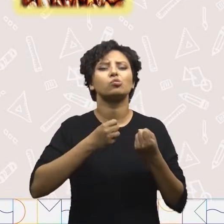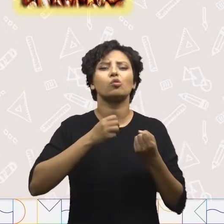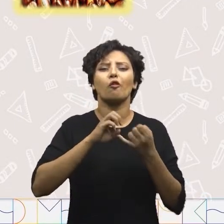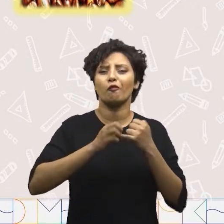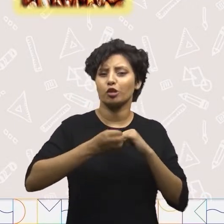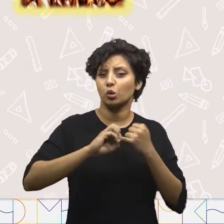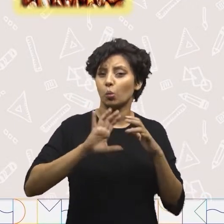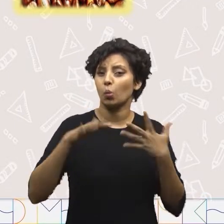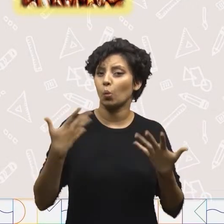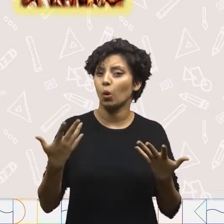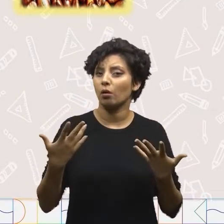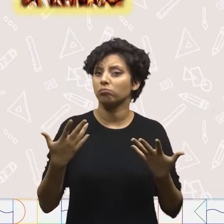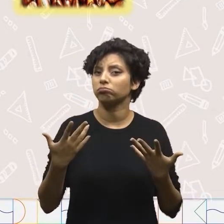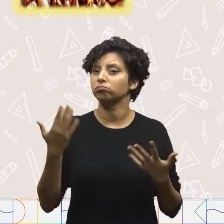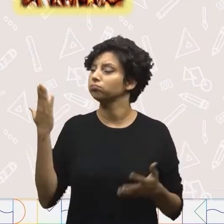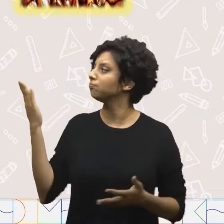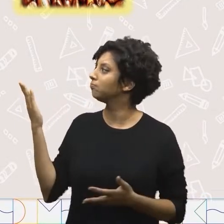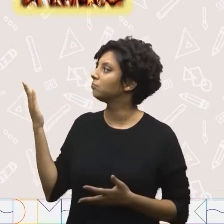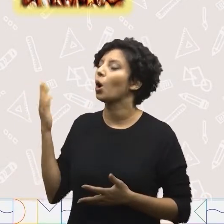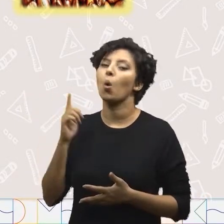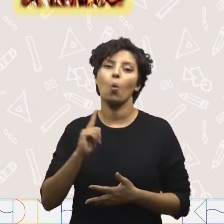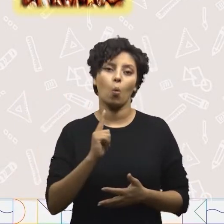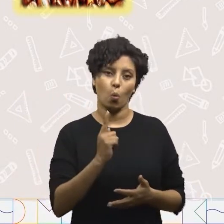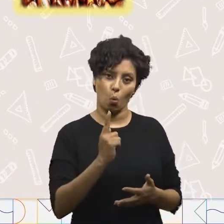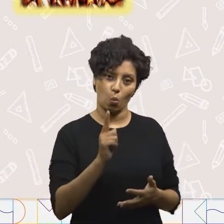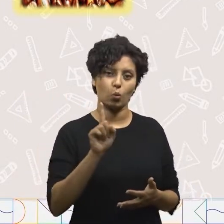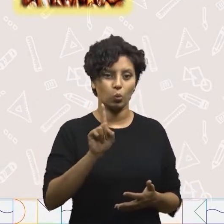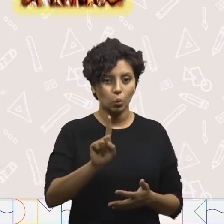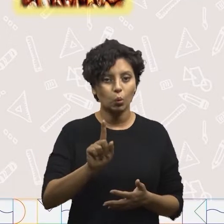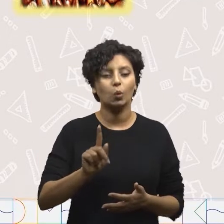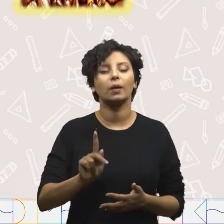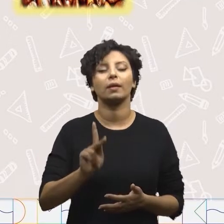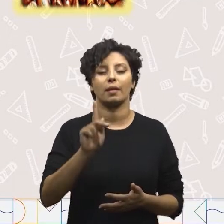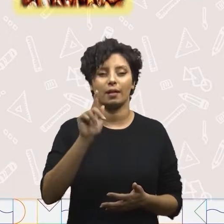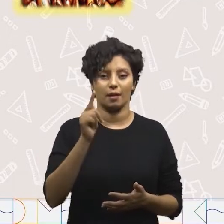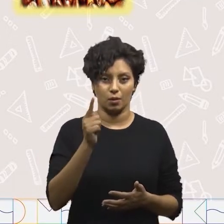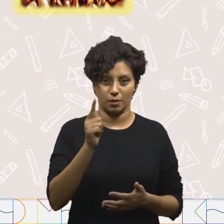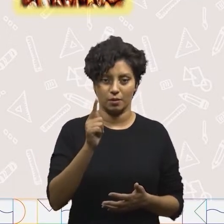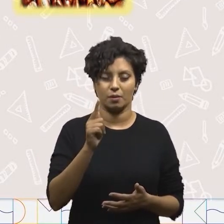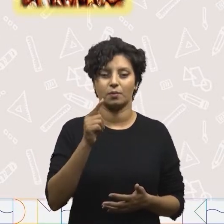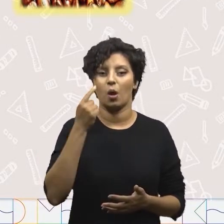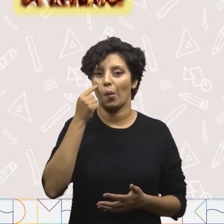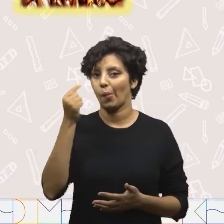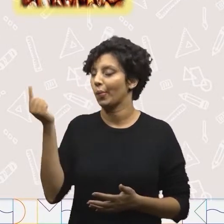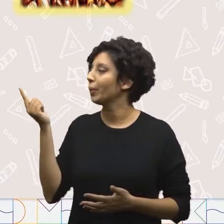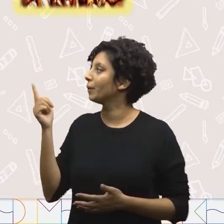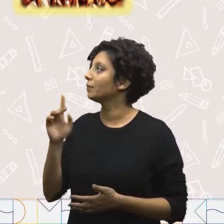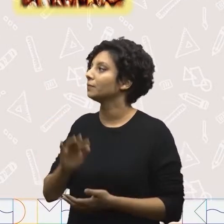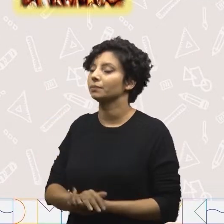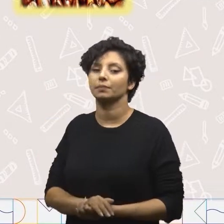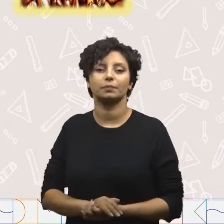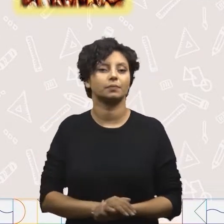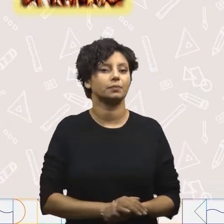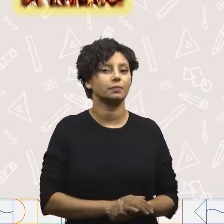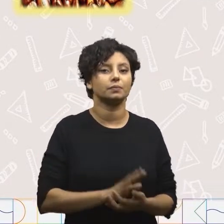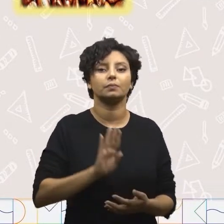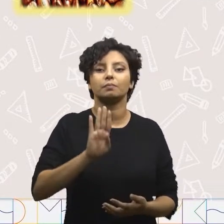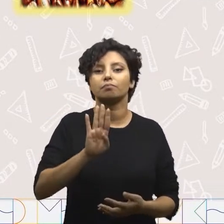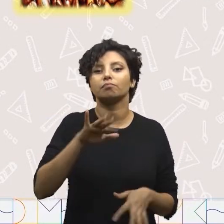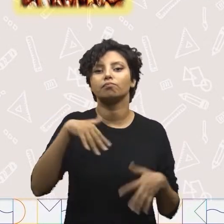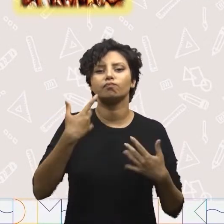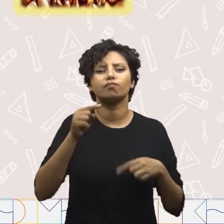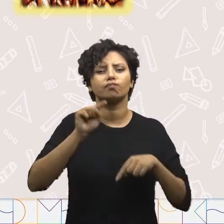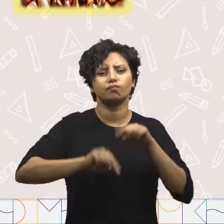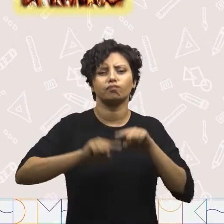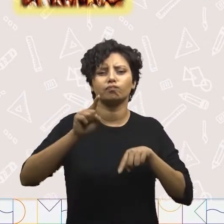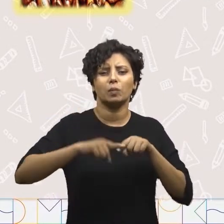do feijão? O feijão pesa um quilo. Estamos vendo aí na embalagem. Letra B. Qual